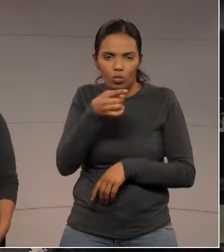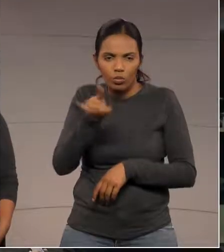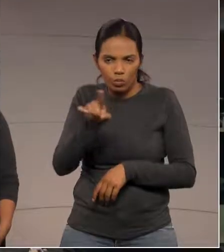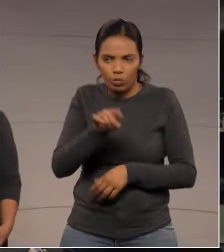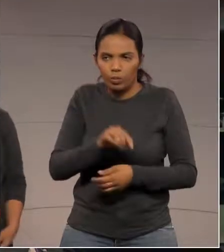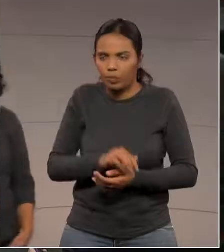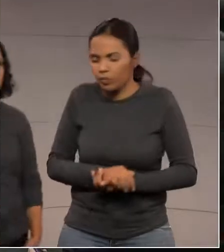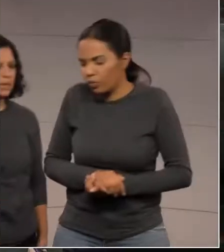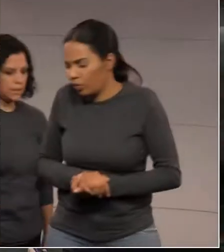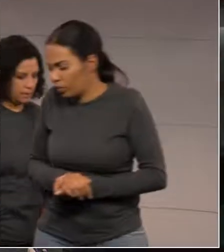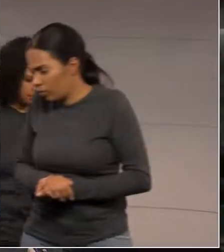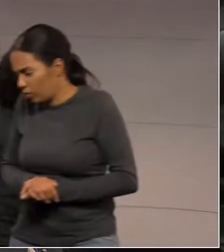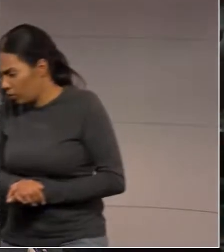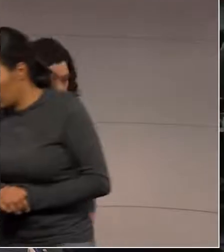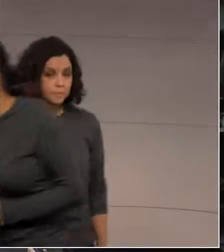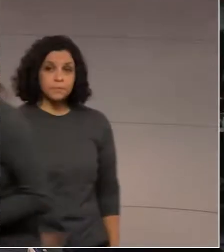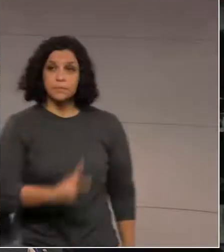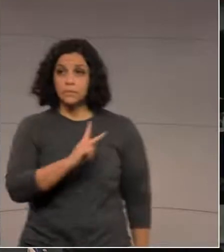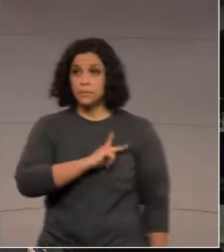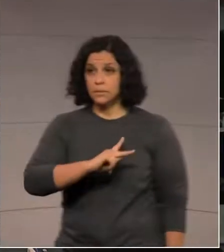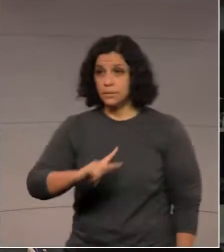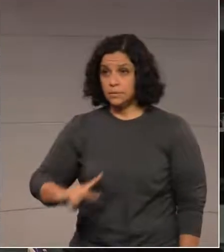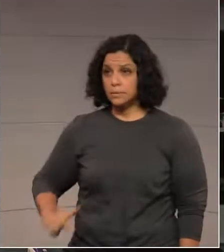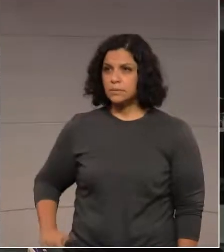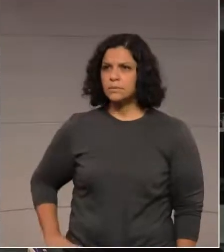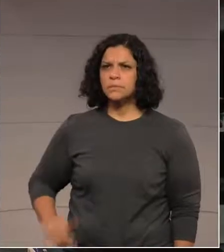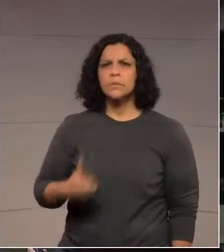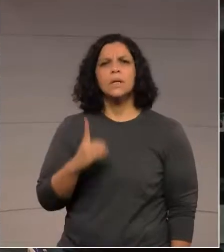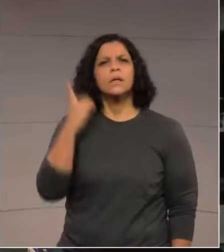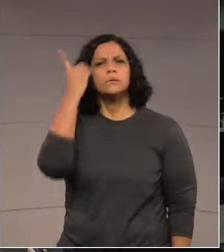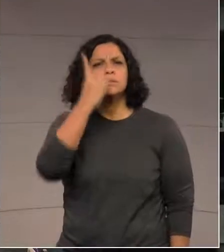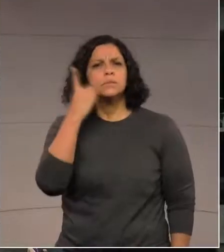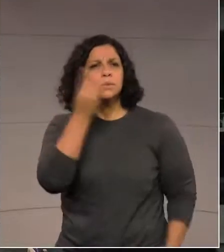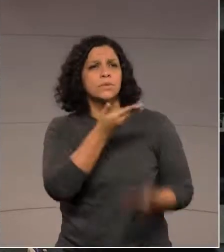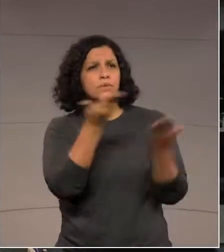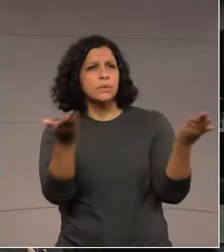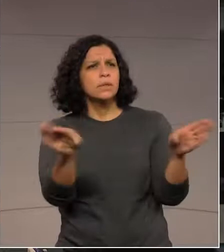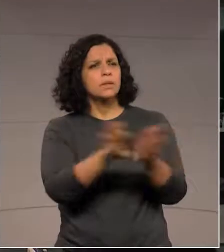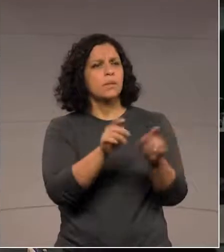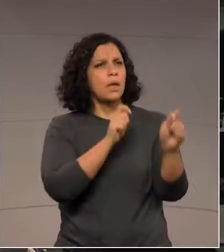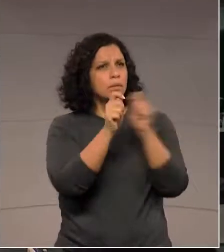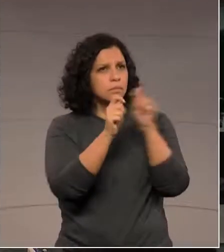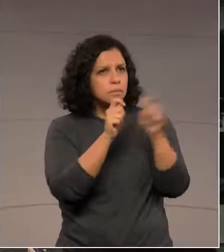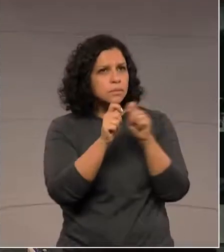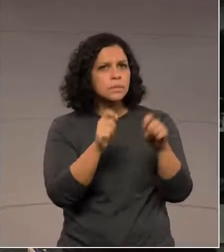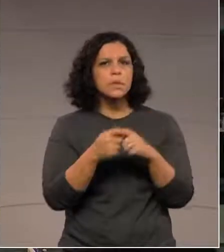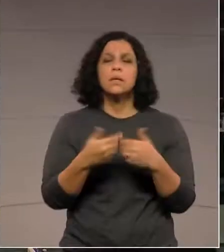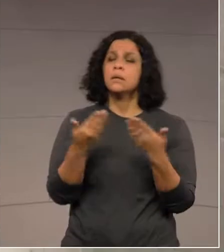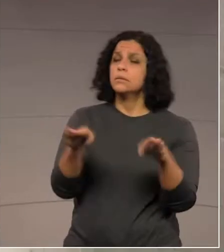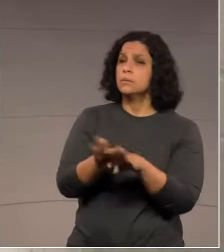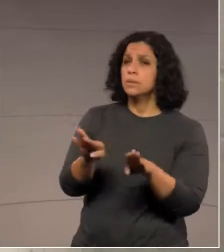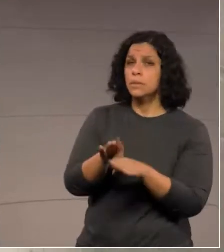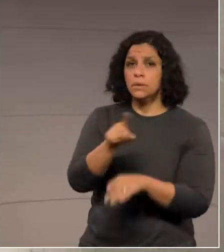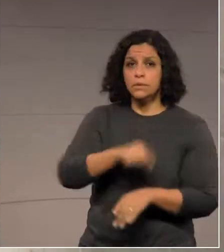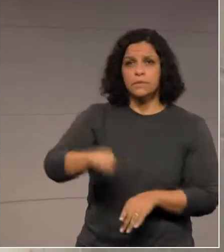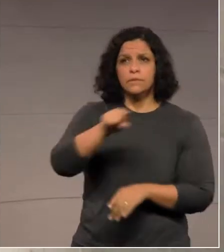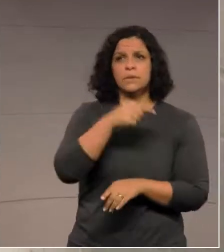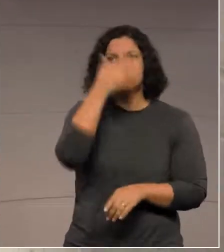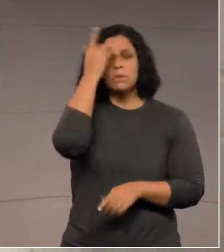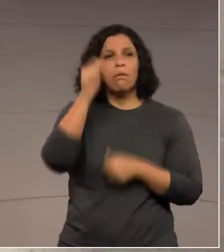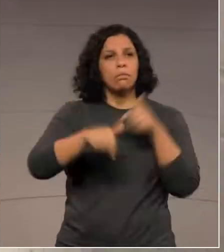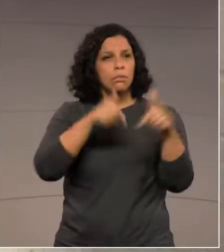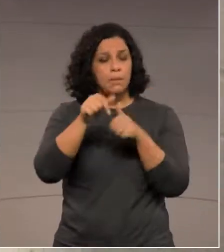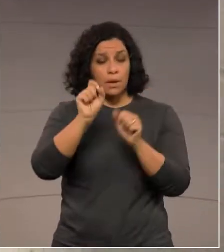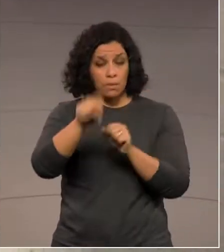Senhor presidente, senhores deputados, sou os profissionais da imprensa, quero saudar também os colegas servidores dessa